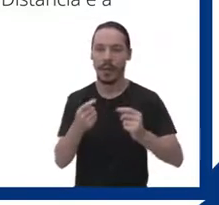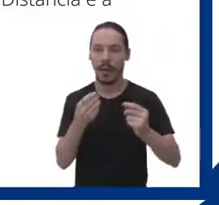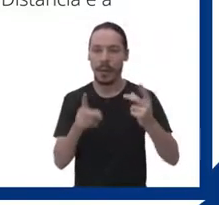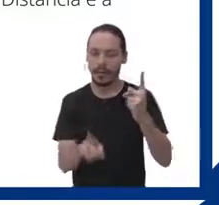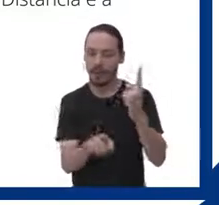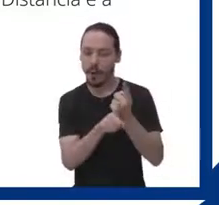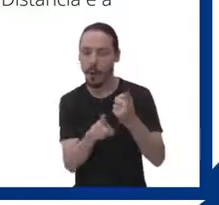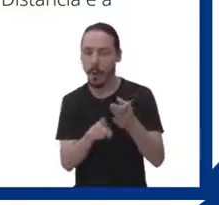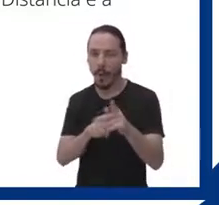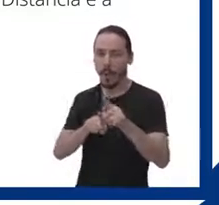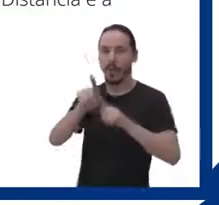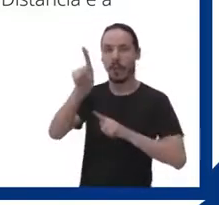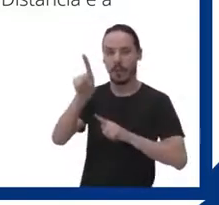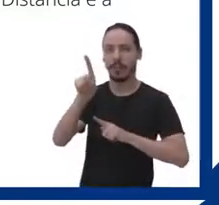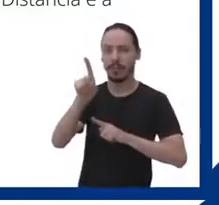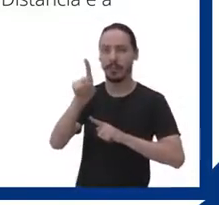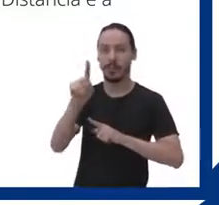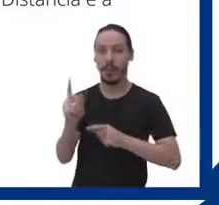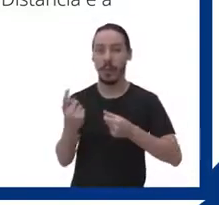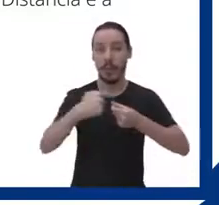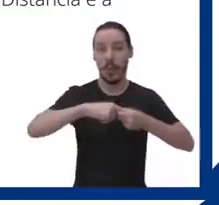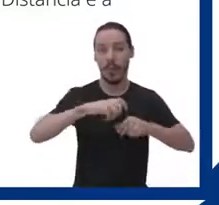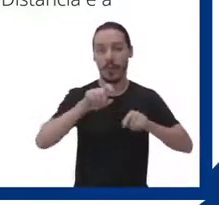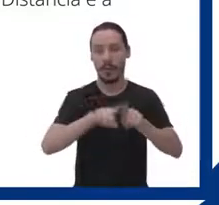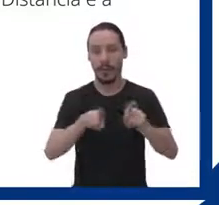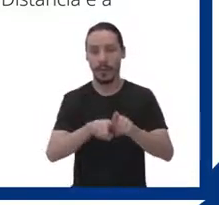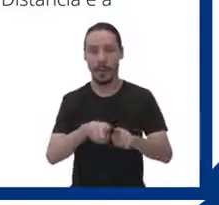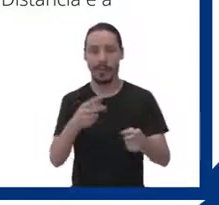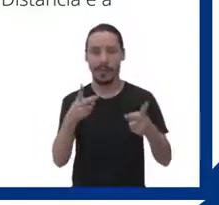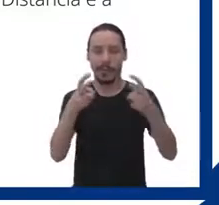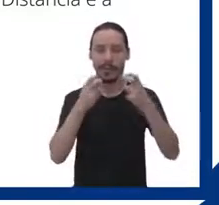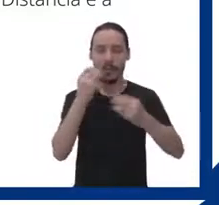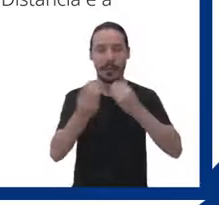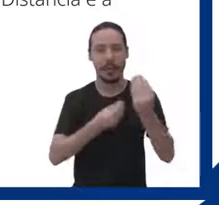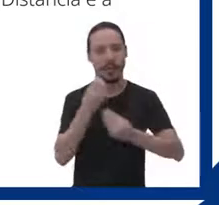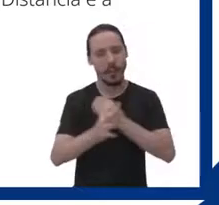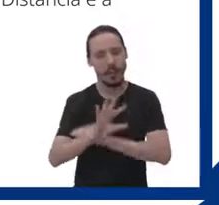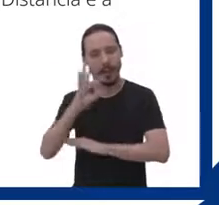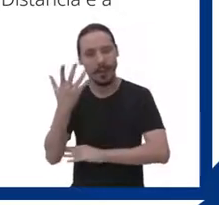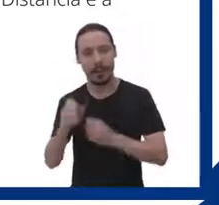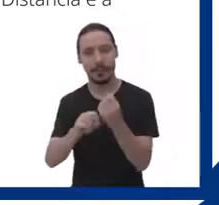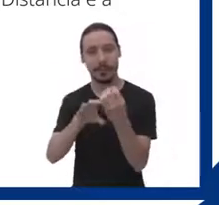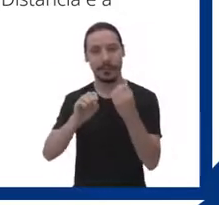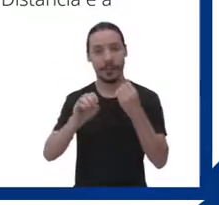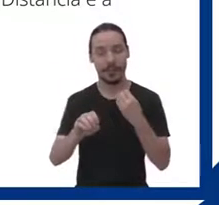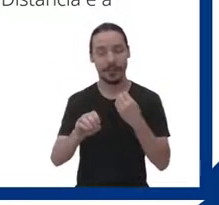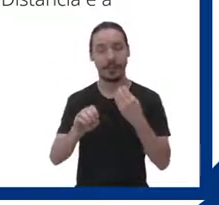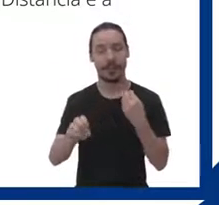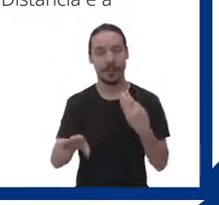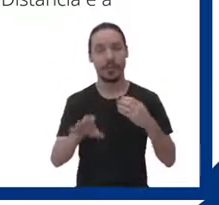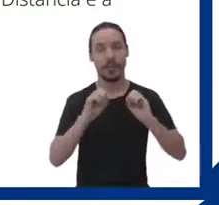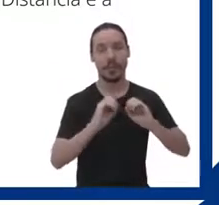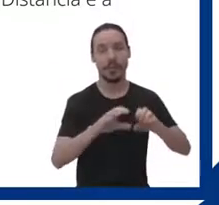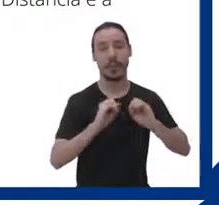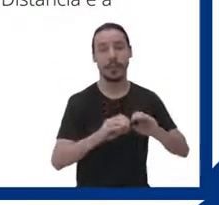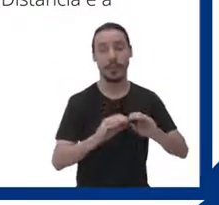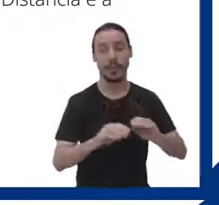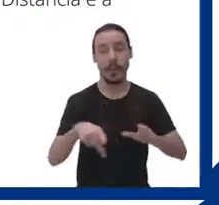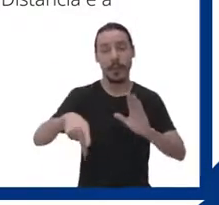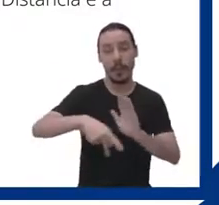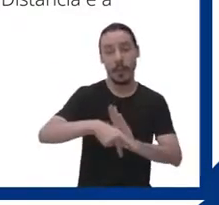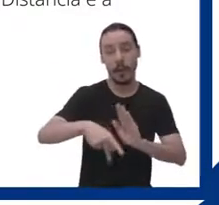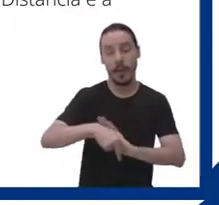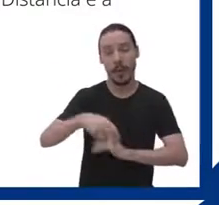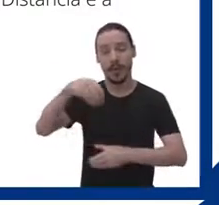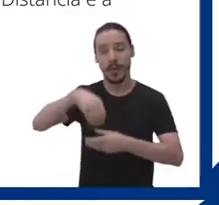avanços e retrocessos, tendo por finalidade perceber como se institucionaliza essa modalidade em uma